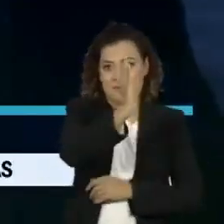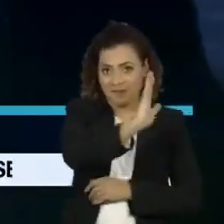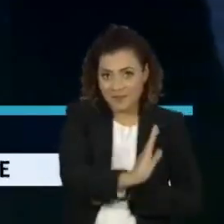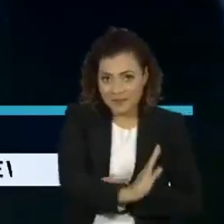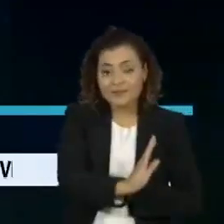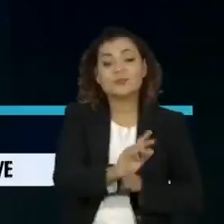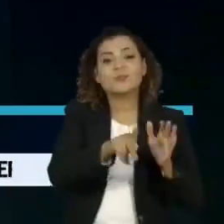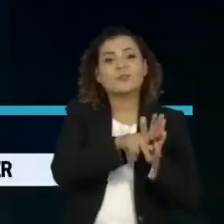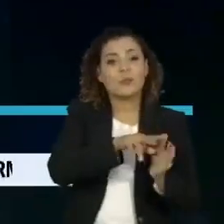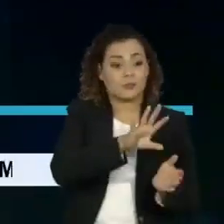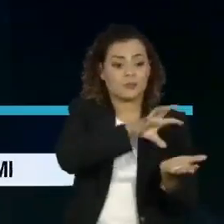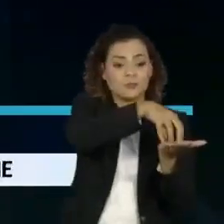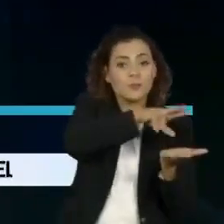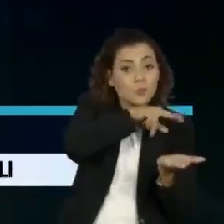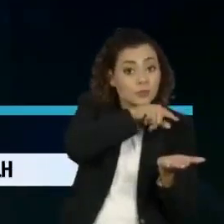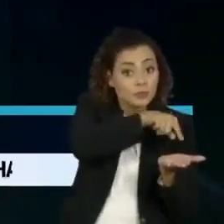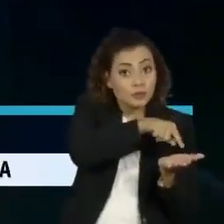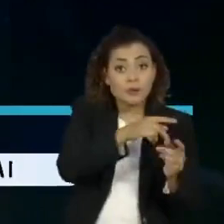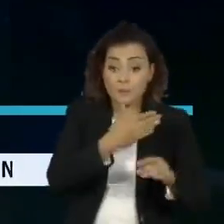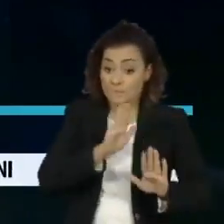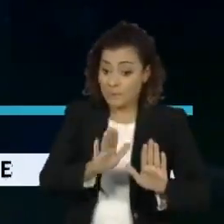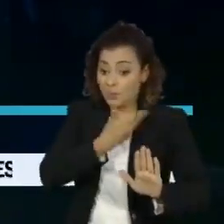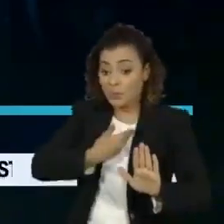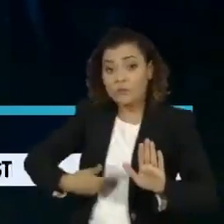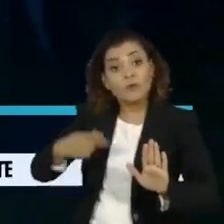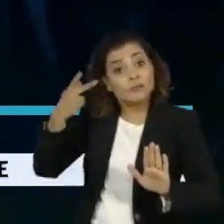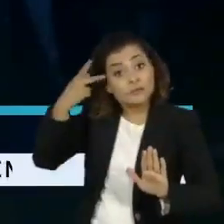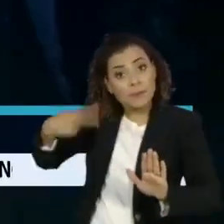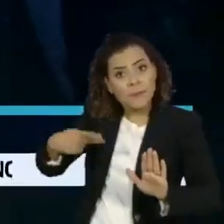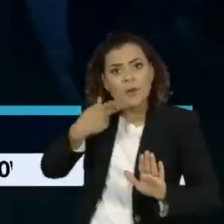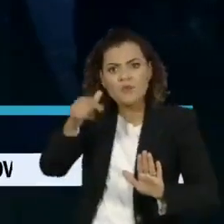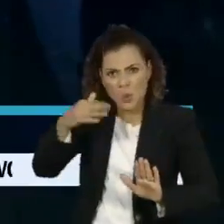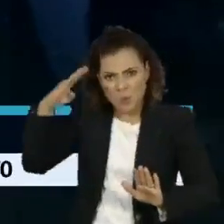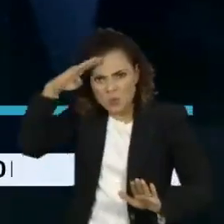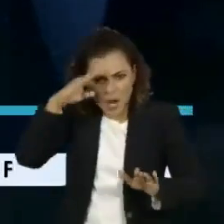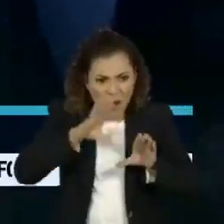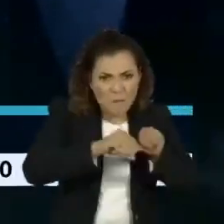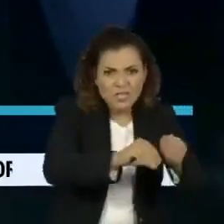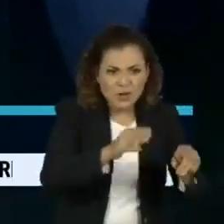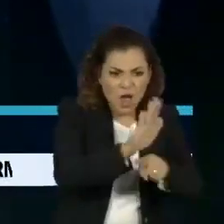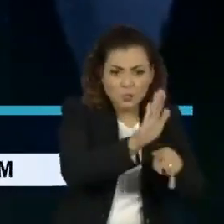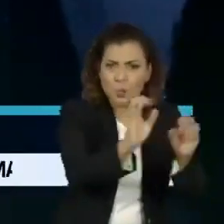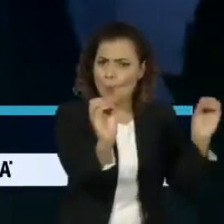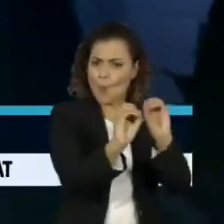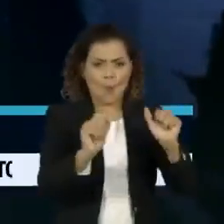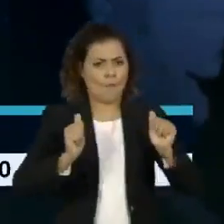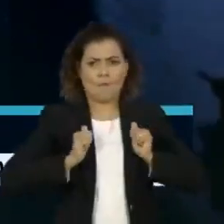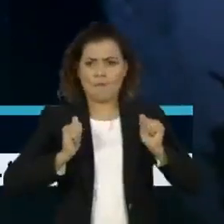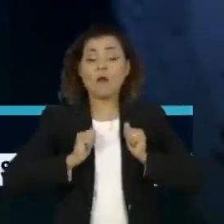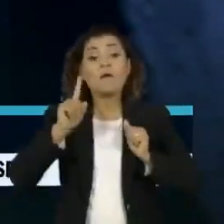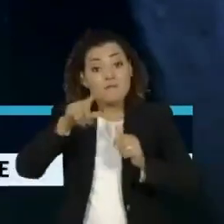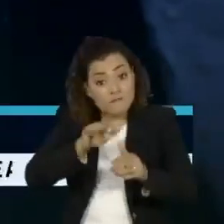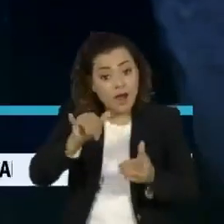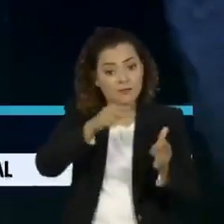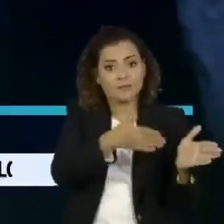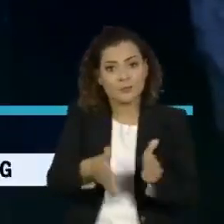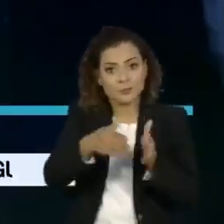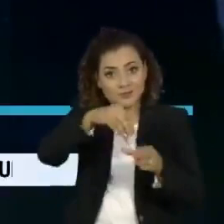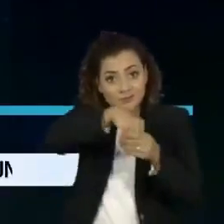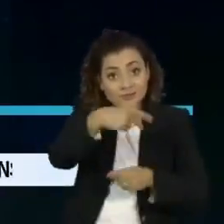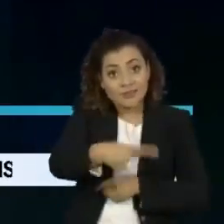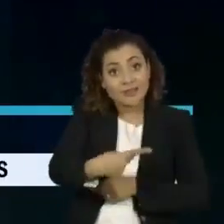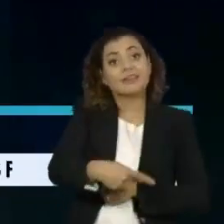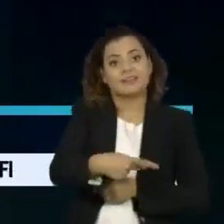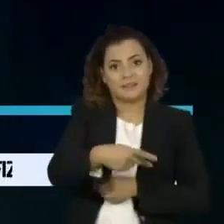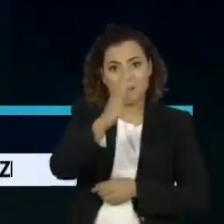contra a Covid-19. O governo de São Paulo nega a ingestão de Bolsonaro na liberação. O imunizante será feito aqui no país